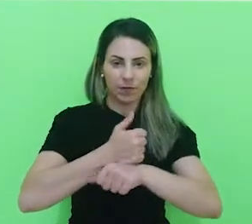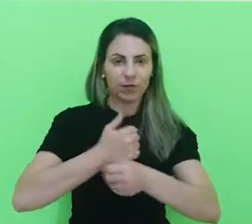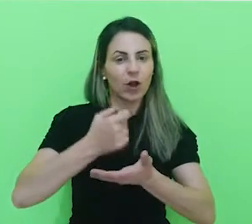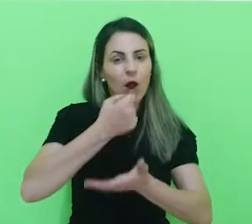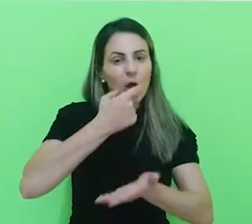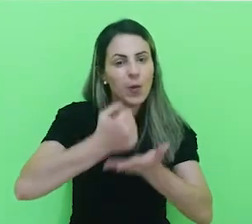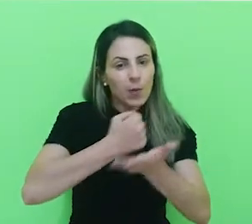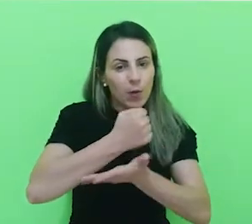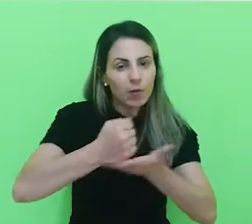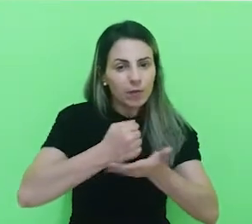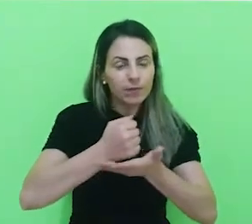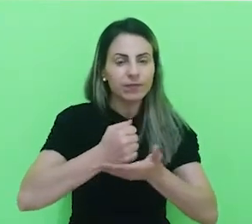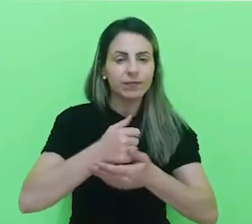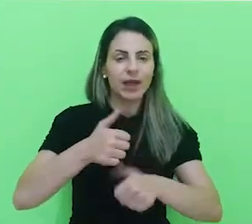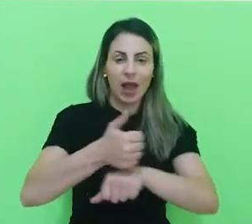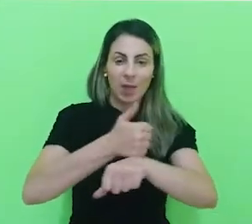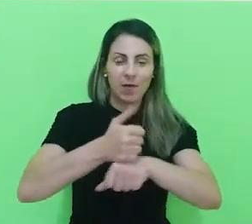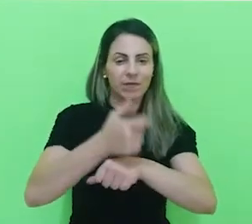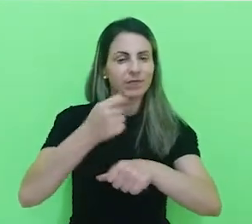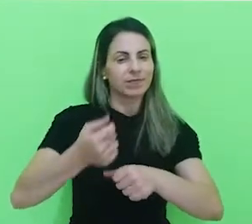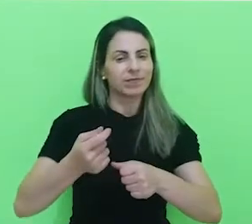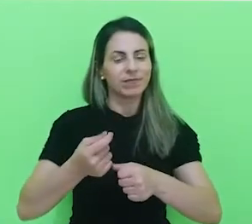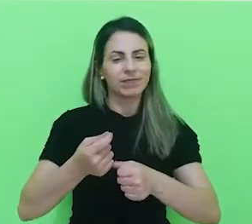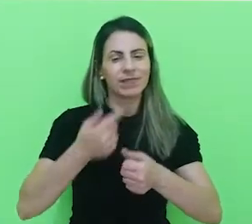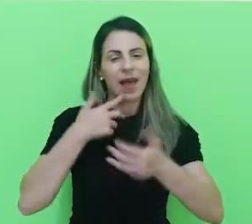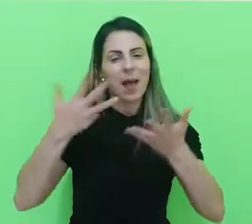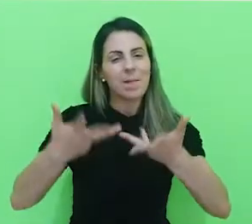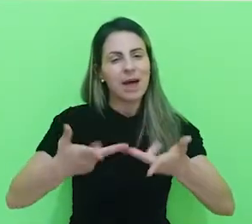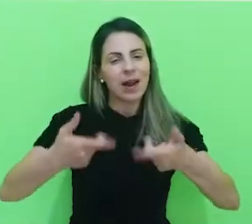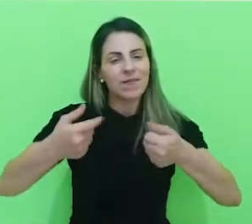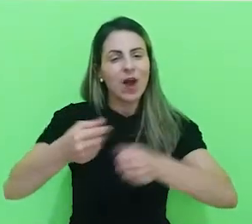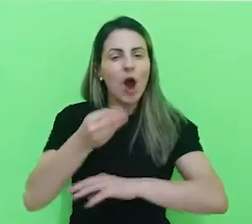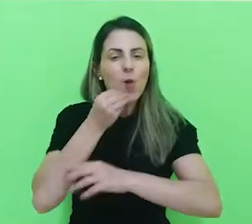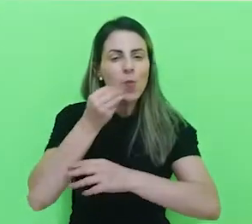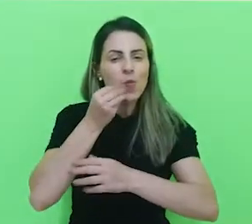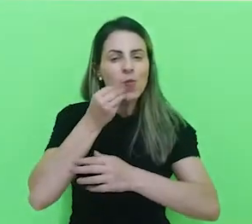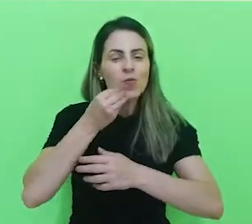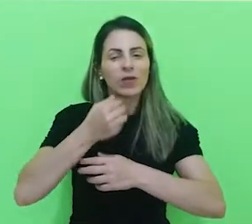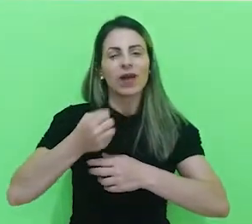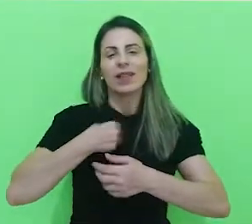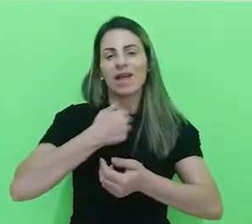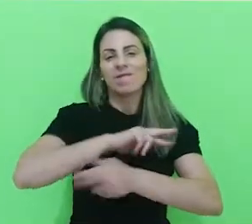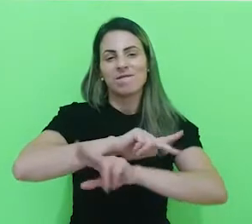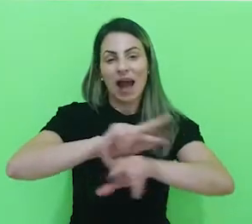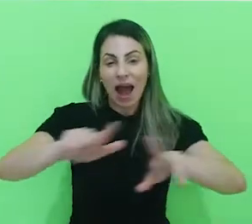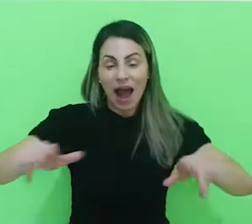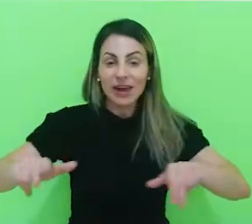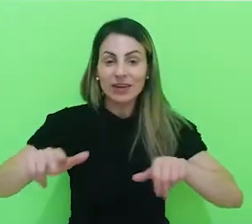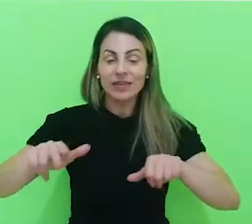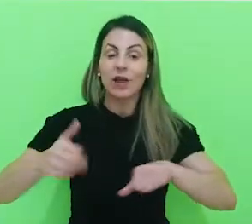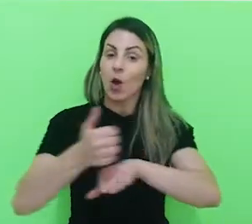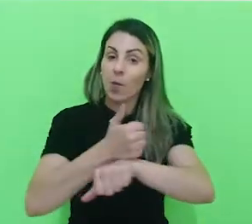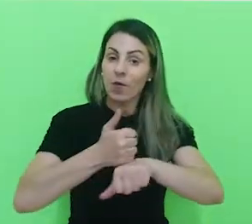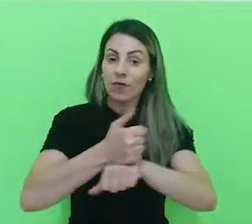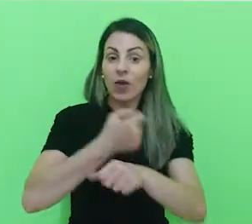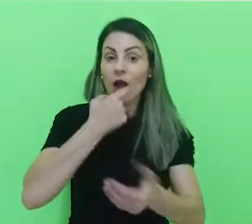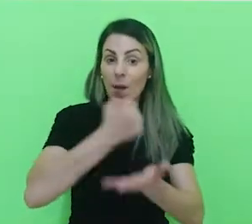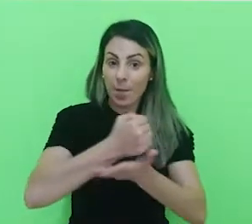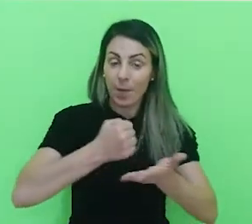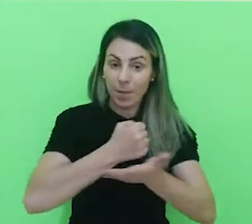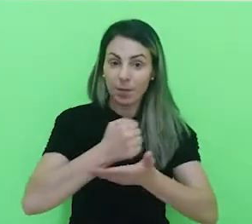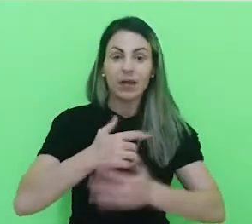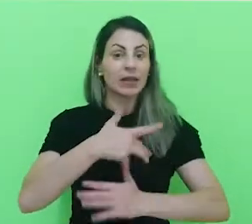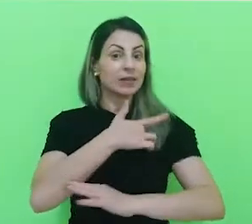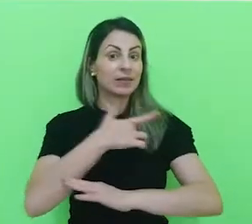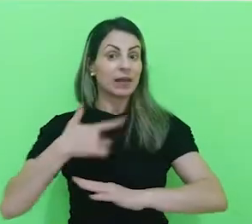farmacêutica é uma profissão rica e ampla em oportunidades. O farmacêutico é um profissional de saúde pública